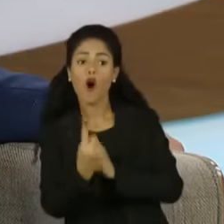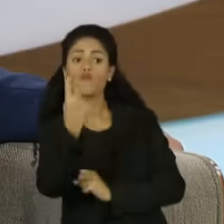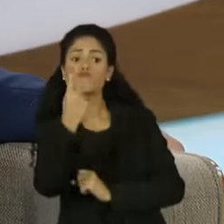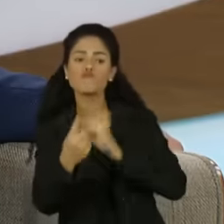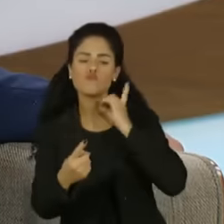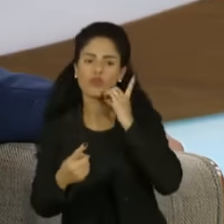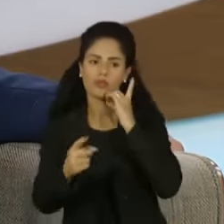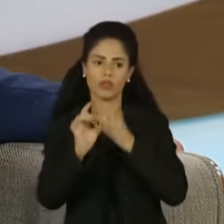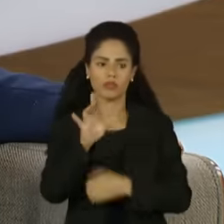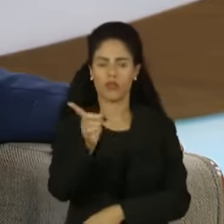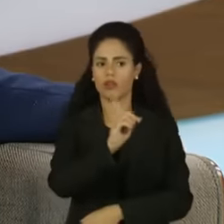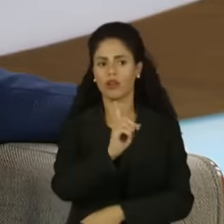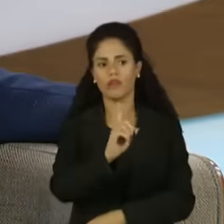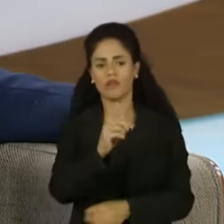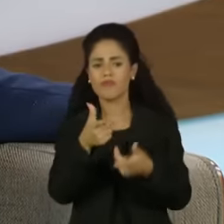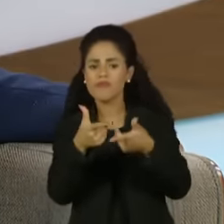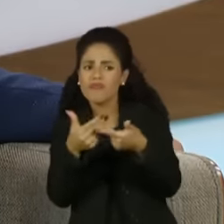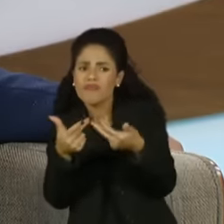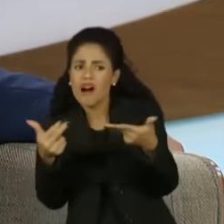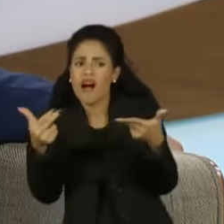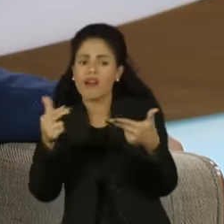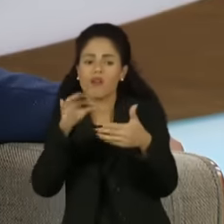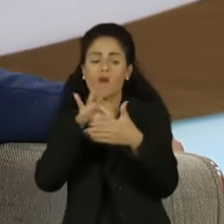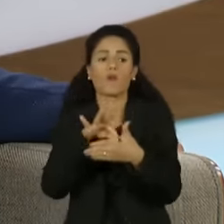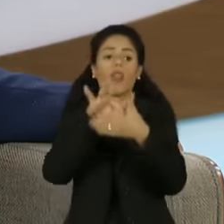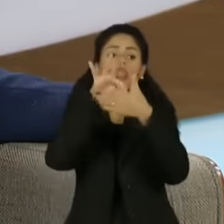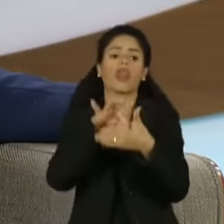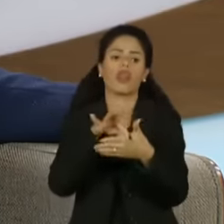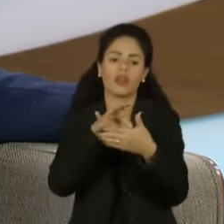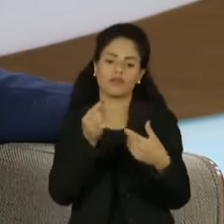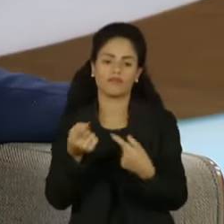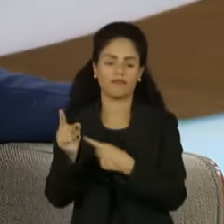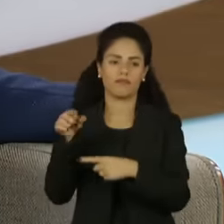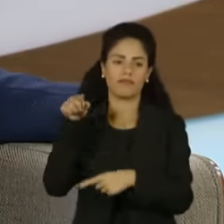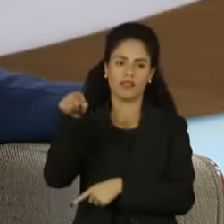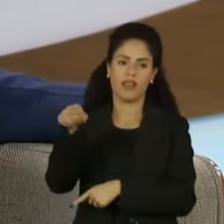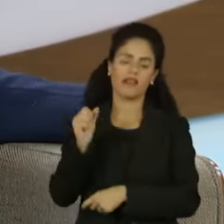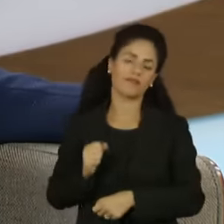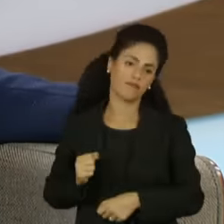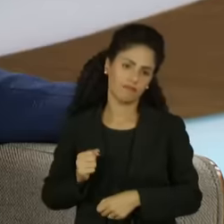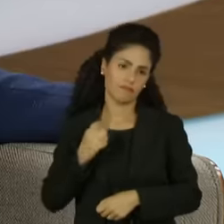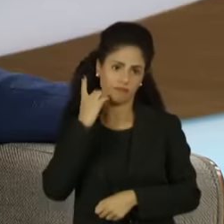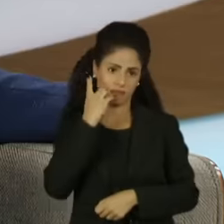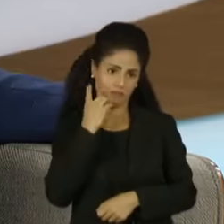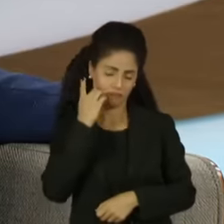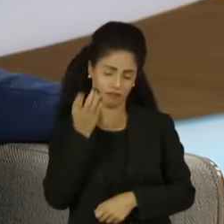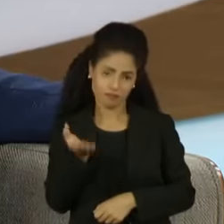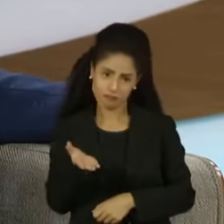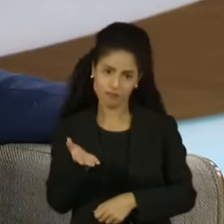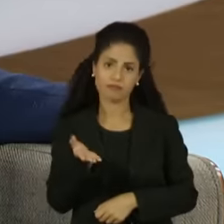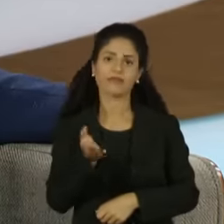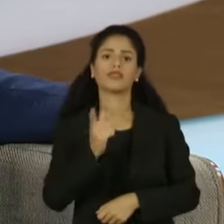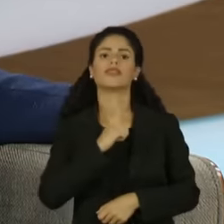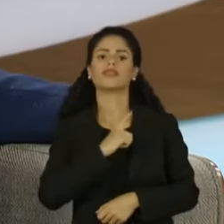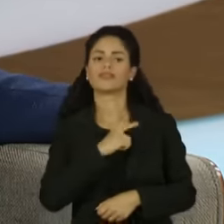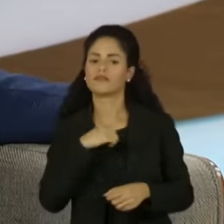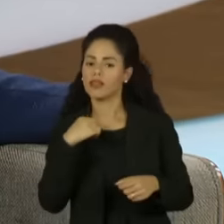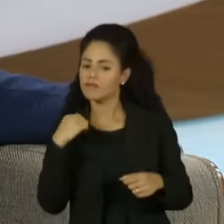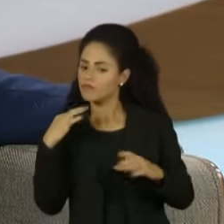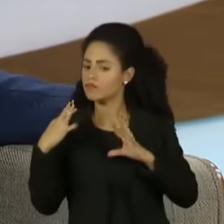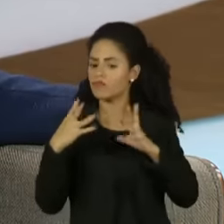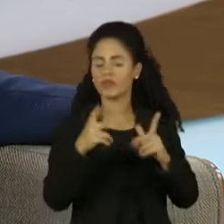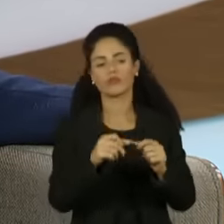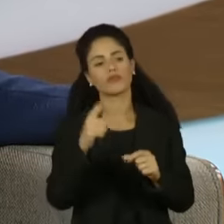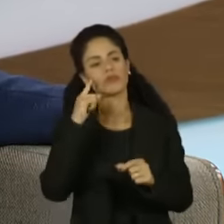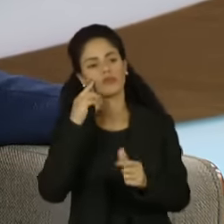por si só seria grave. Foi do líder da oposição na Câmara dos Deputados. Então, há todo um simbolismo nesse processo.